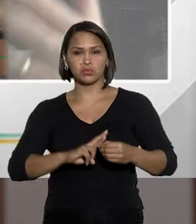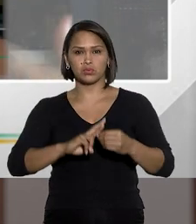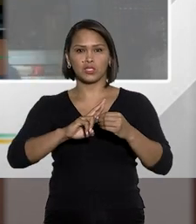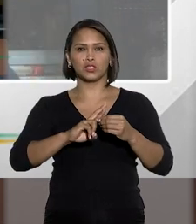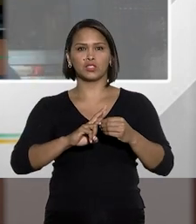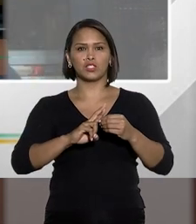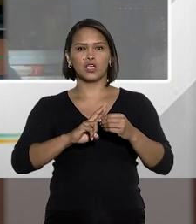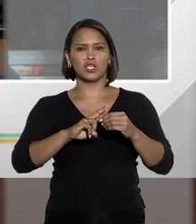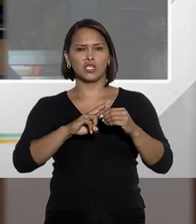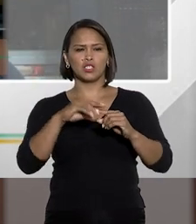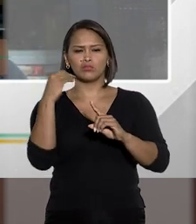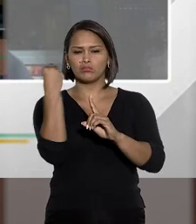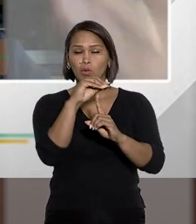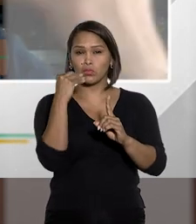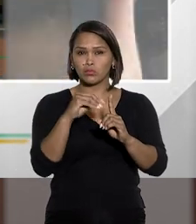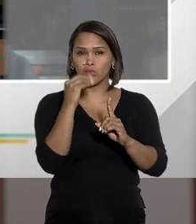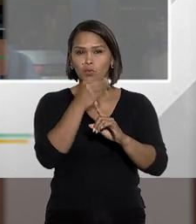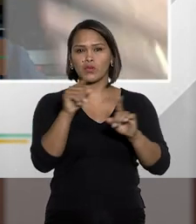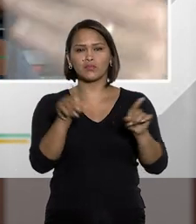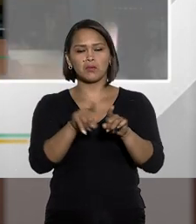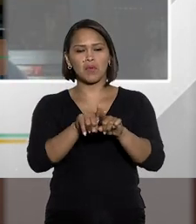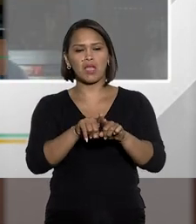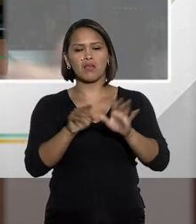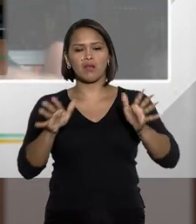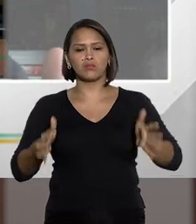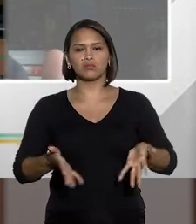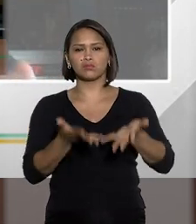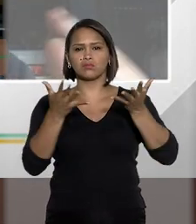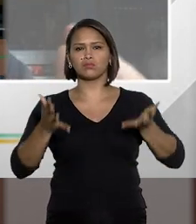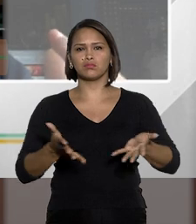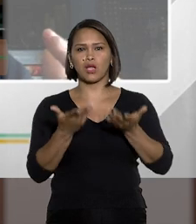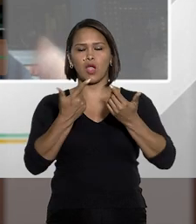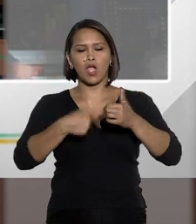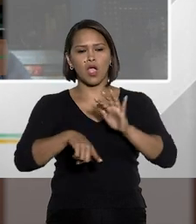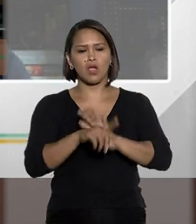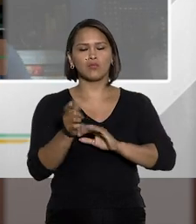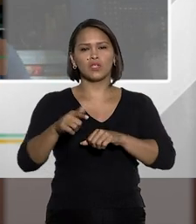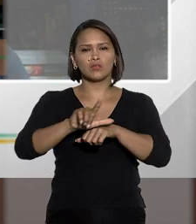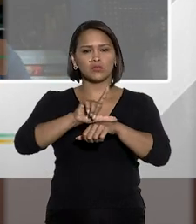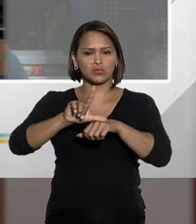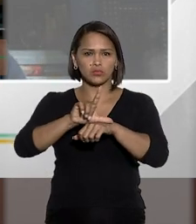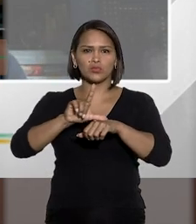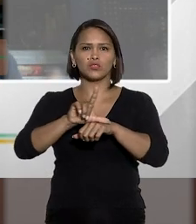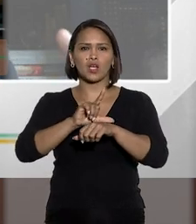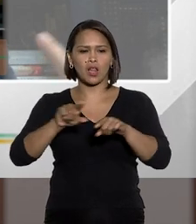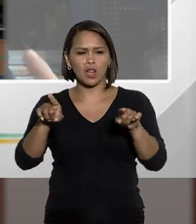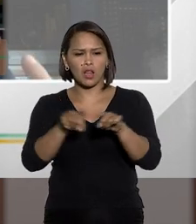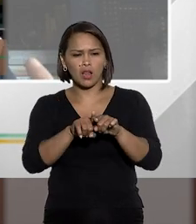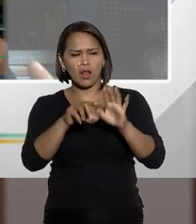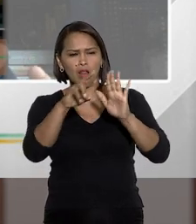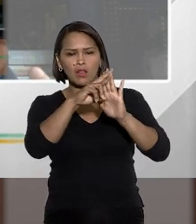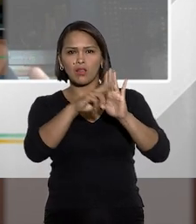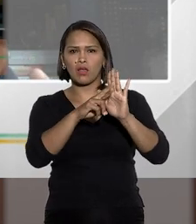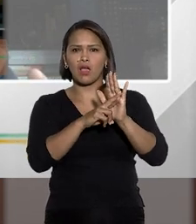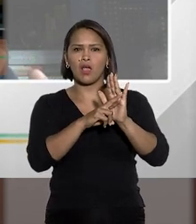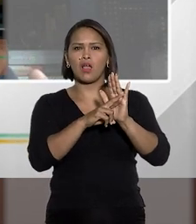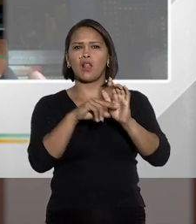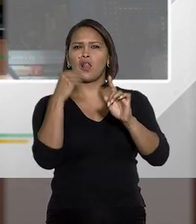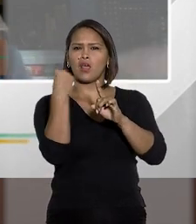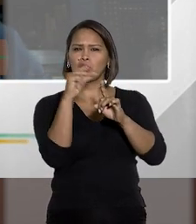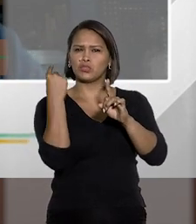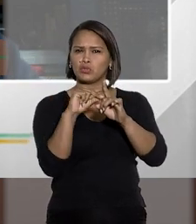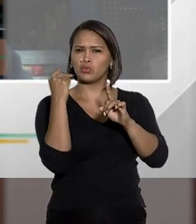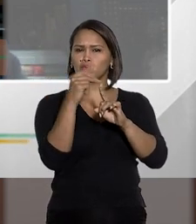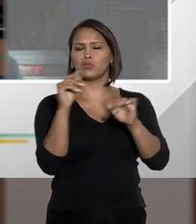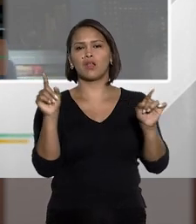e a lei de tortura, animando alguns a lecionarem que determinadas figuras da lei de